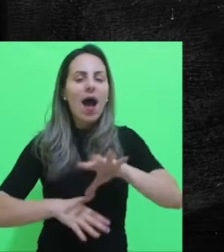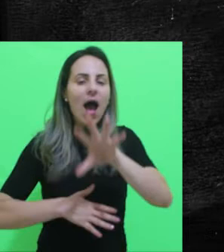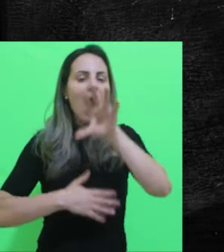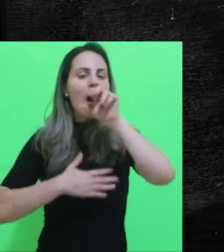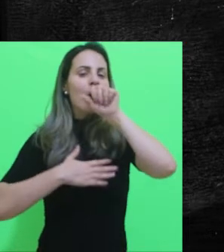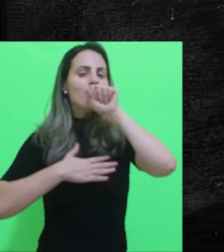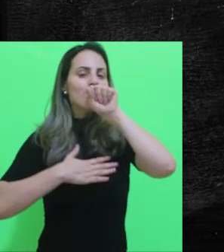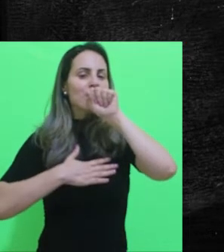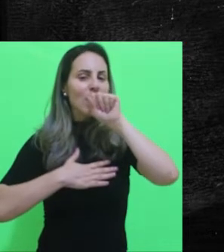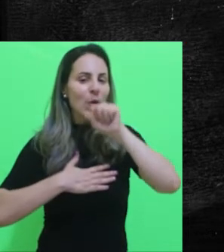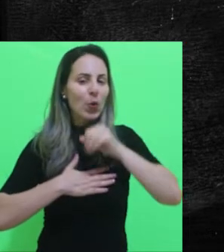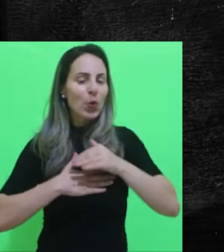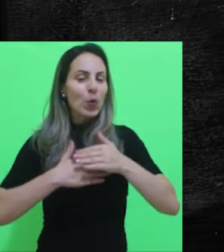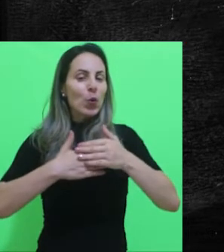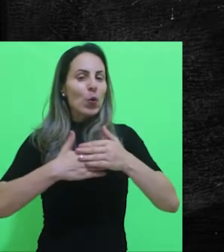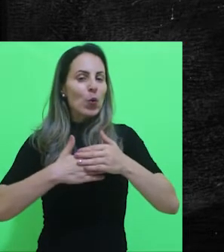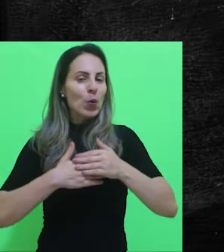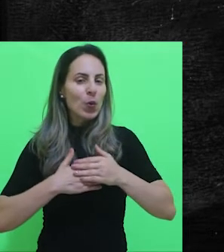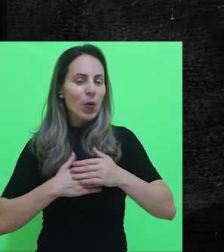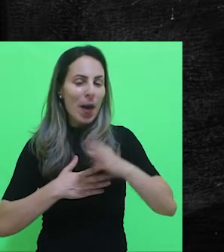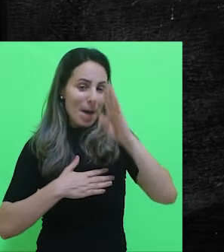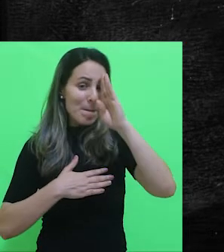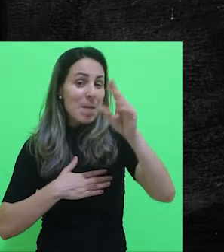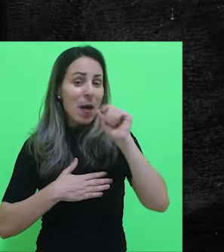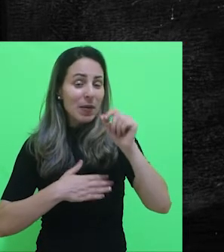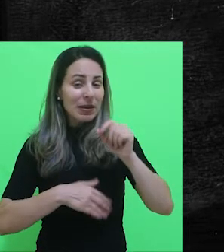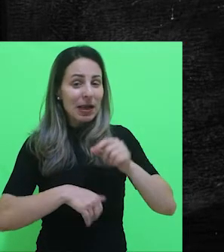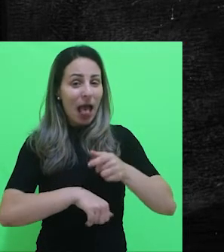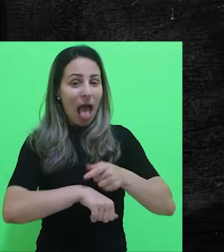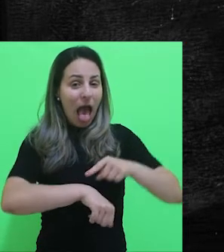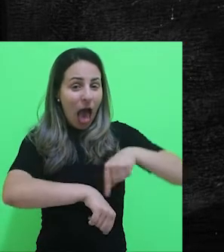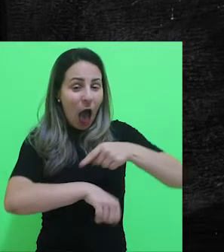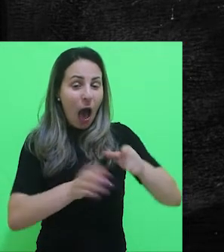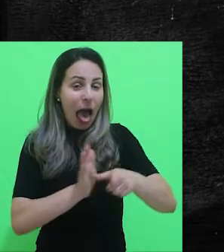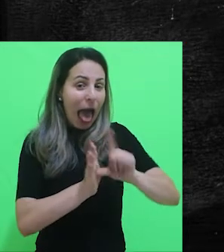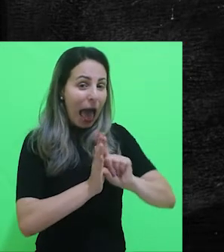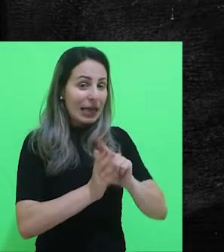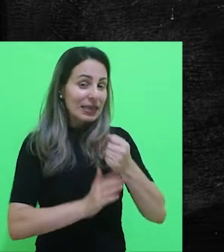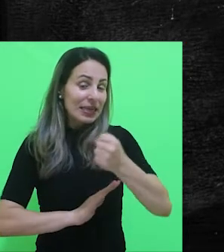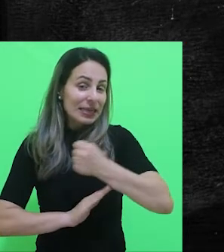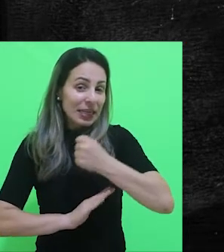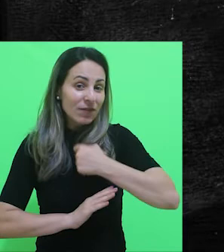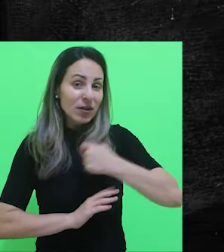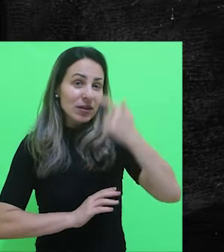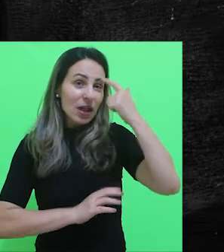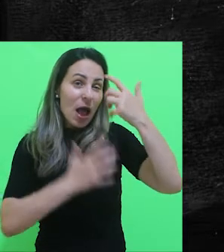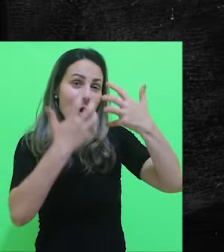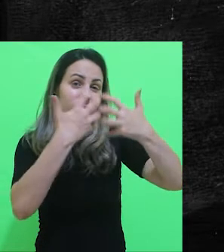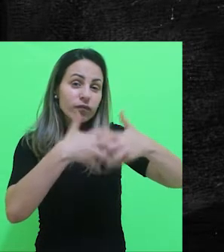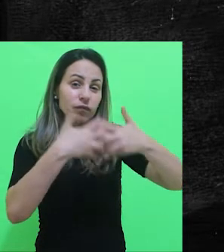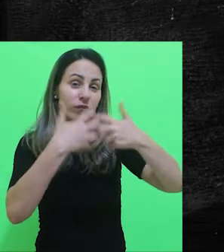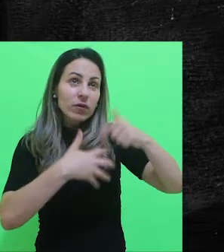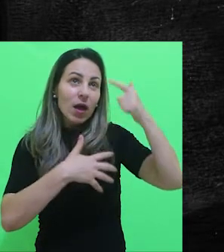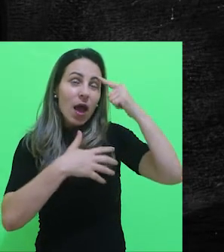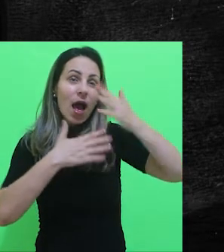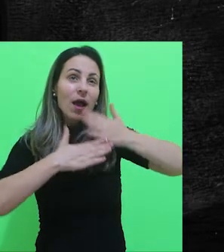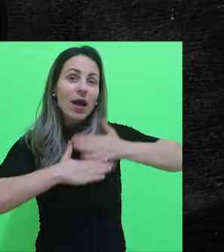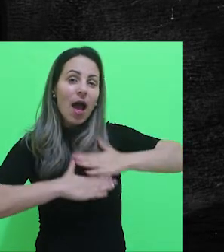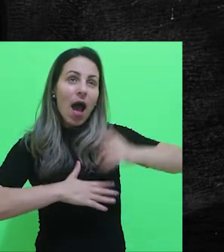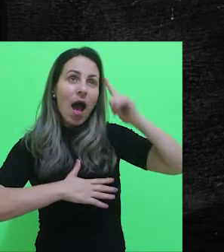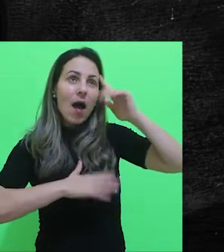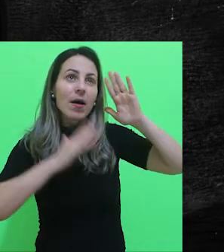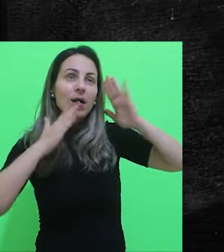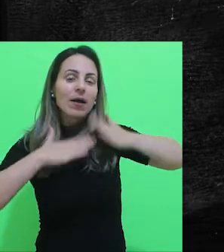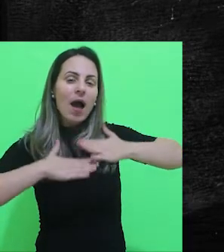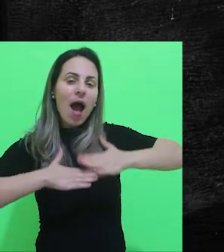profundamente, principalmente naquelas horas anteriores à entrevista, para que seu cérebro se acalme e ajude no